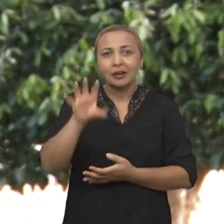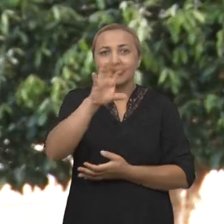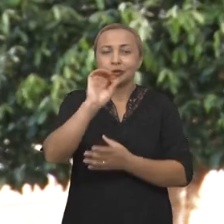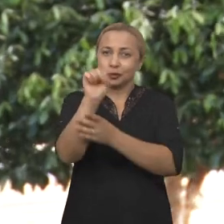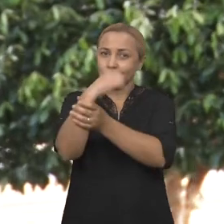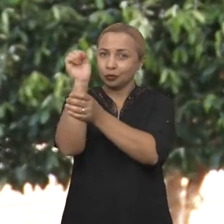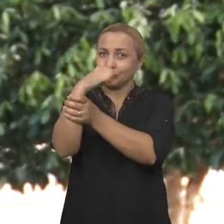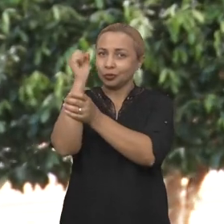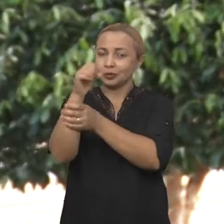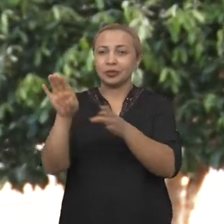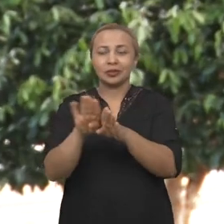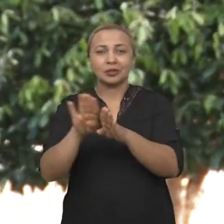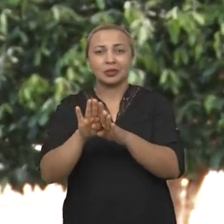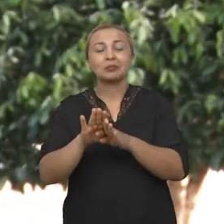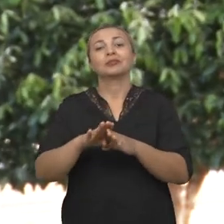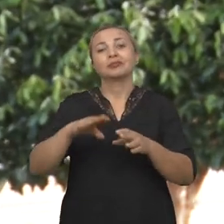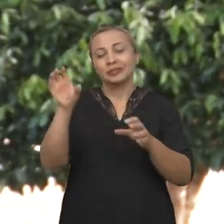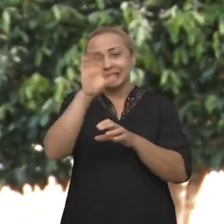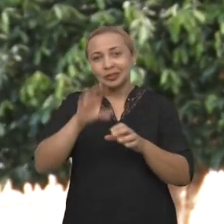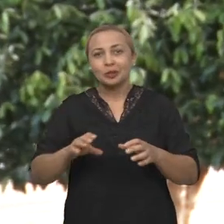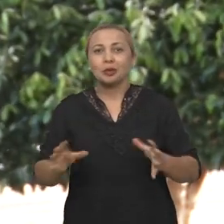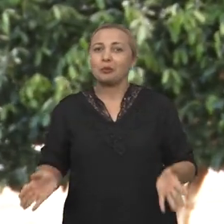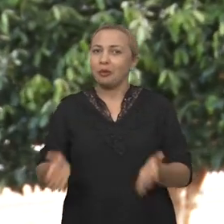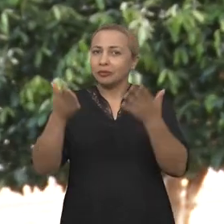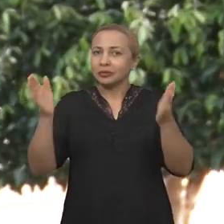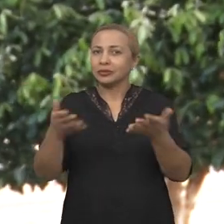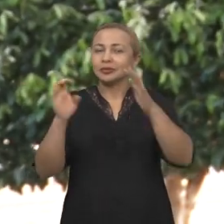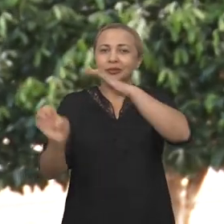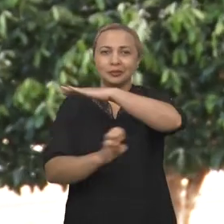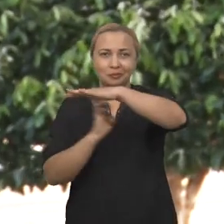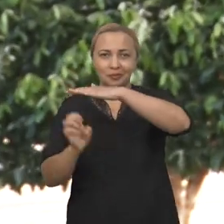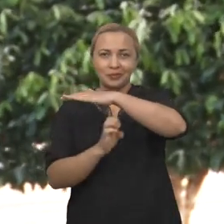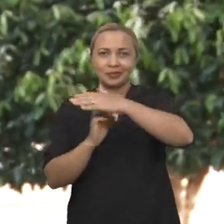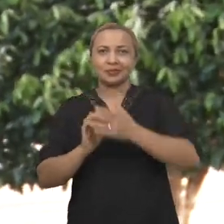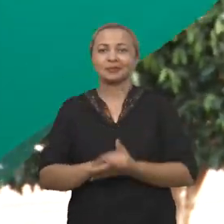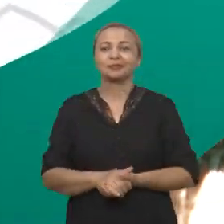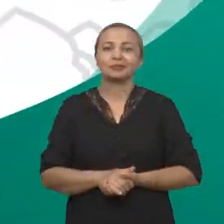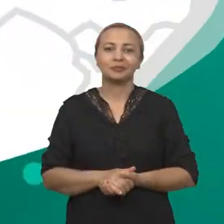fisioterapia e também nas ações motivacionais das empresas.